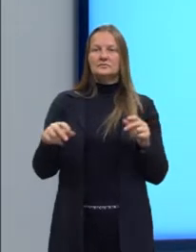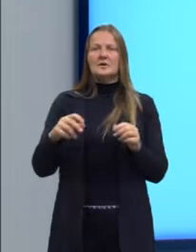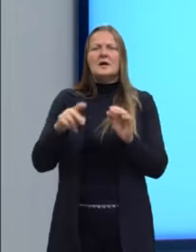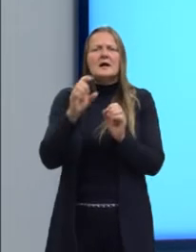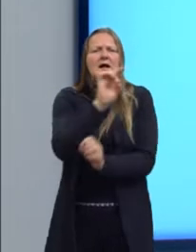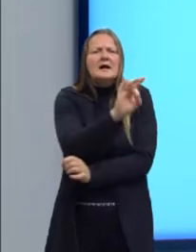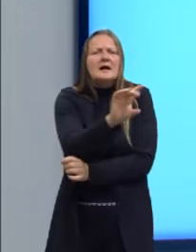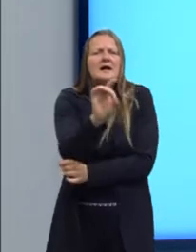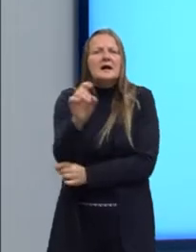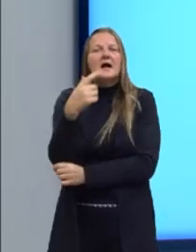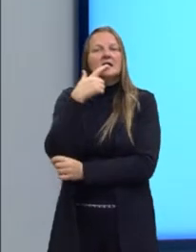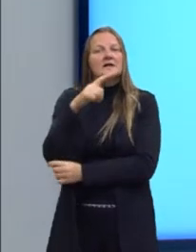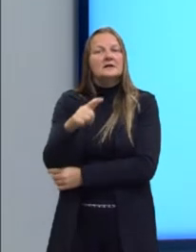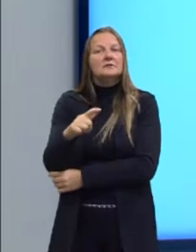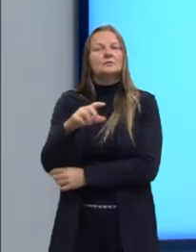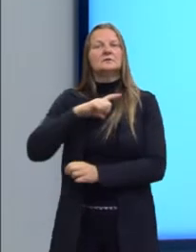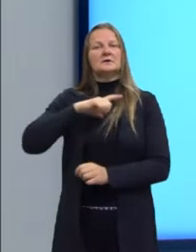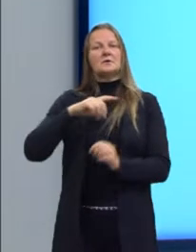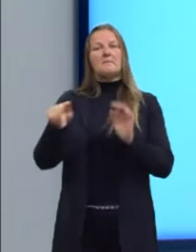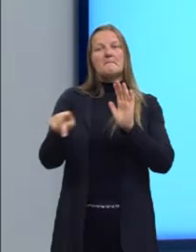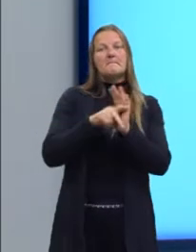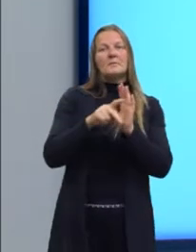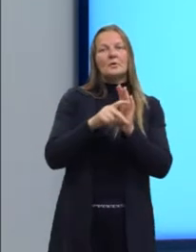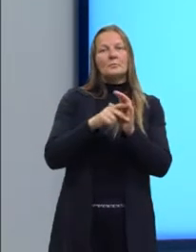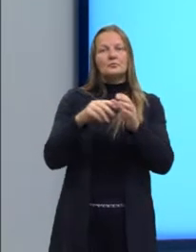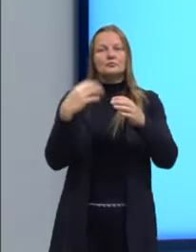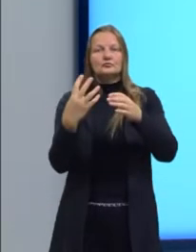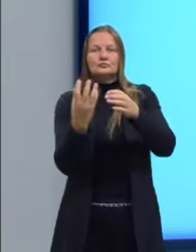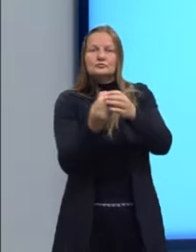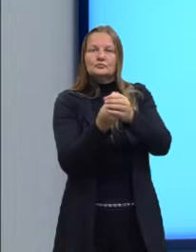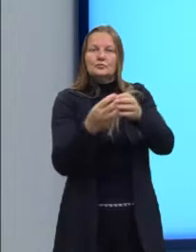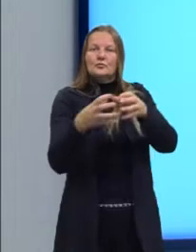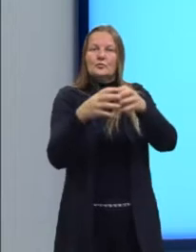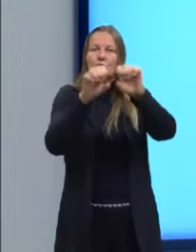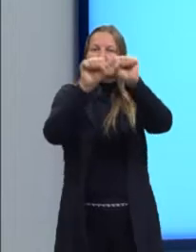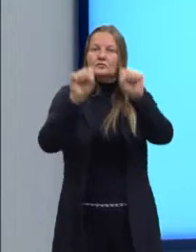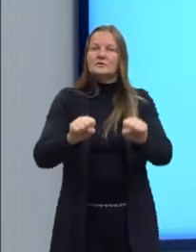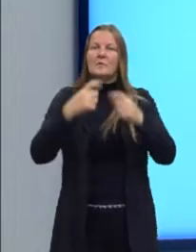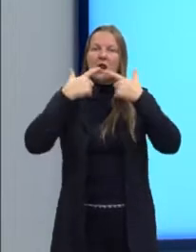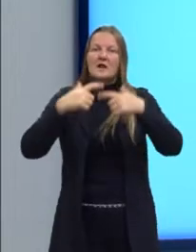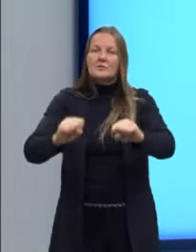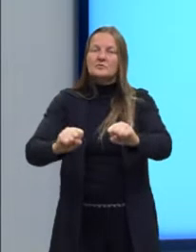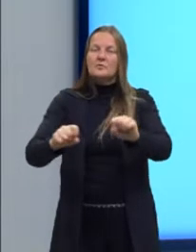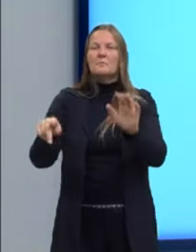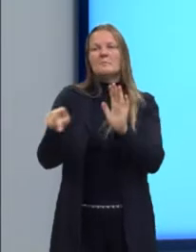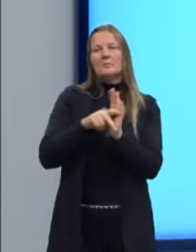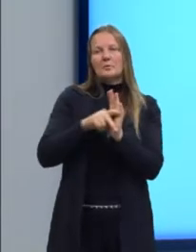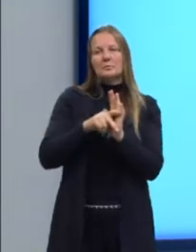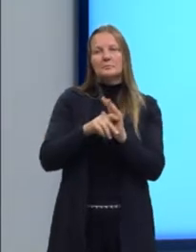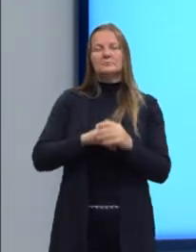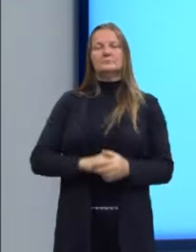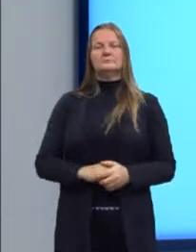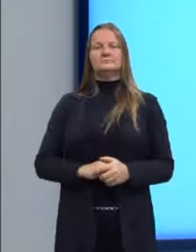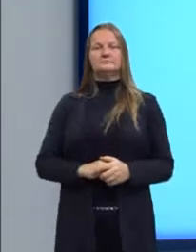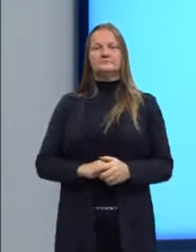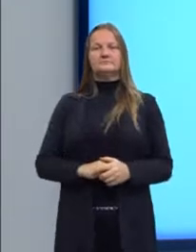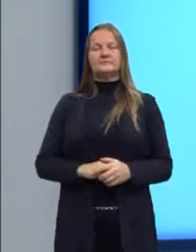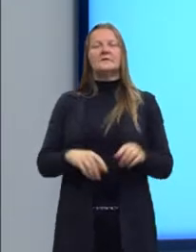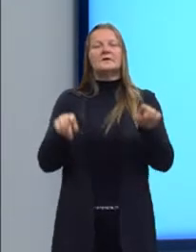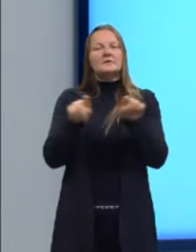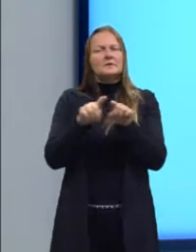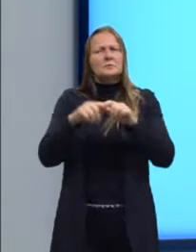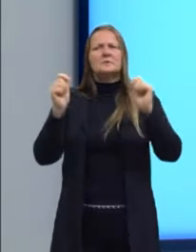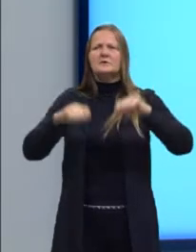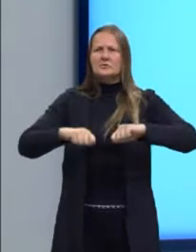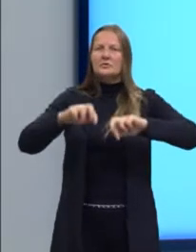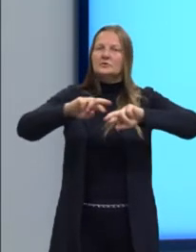Cada uma dessas línguas tem, então, um sistema linguístico próprio. E é isso